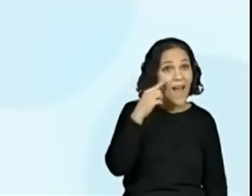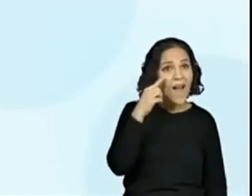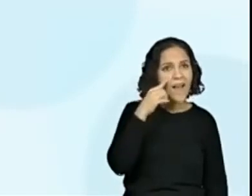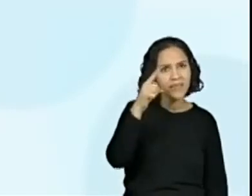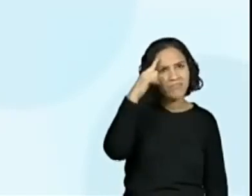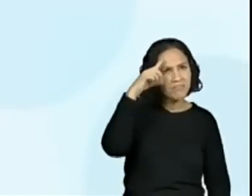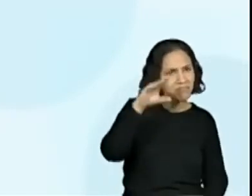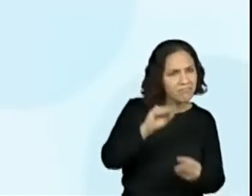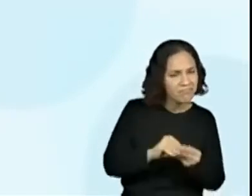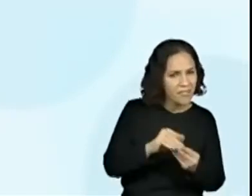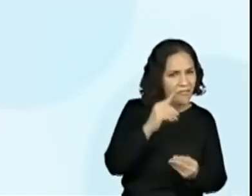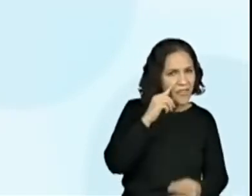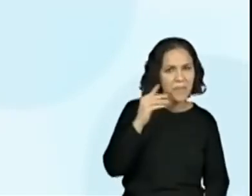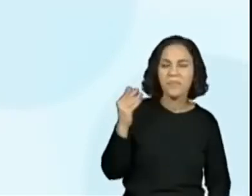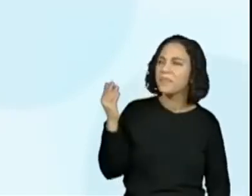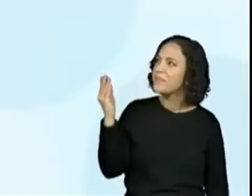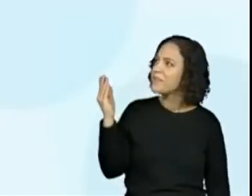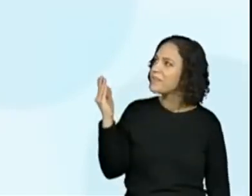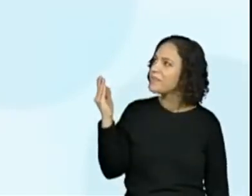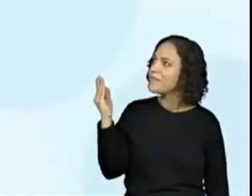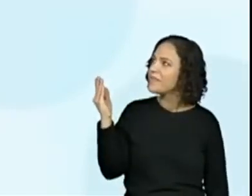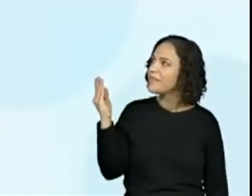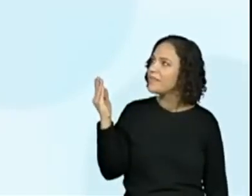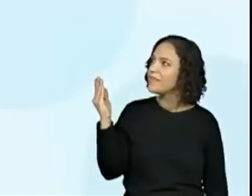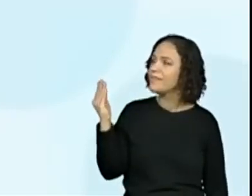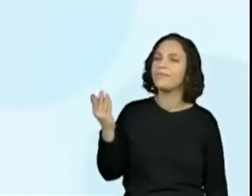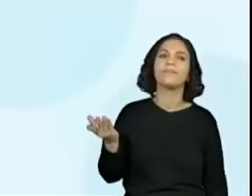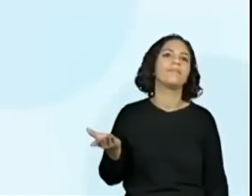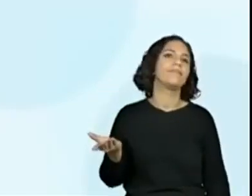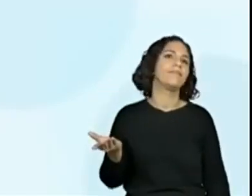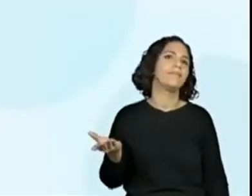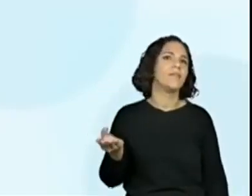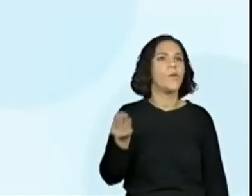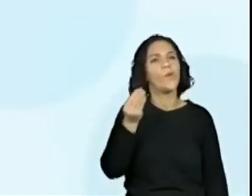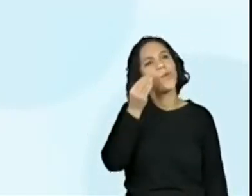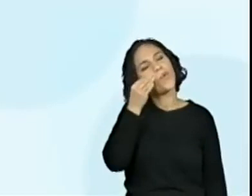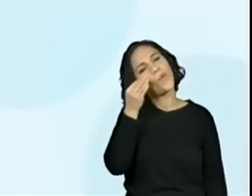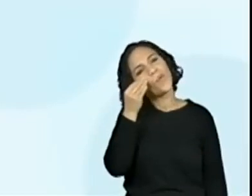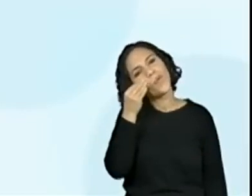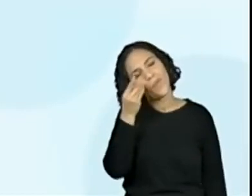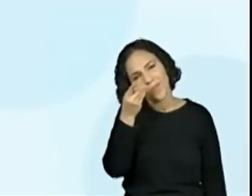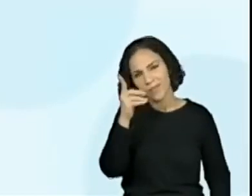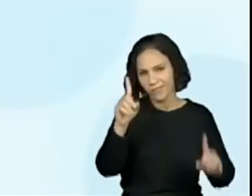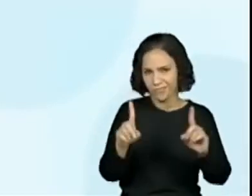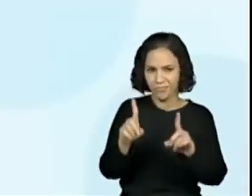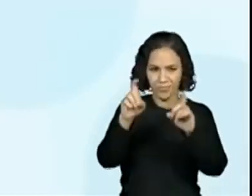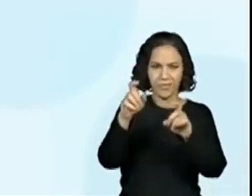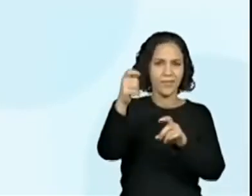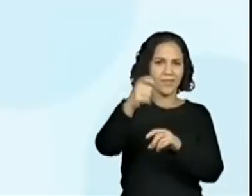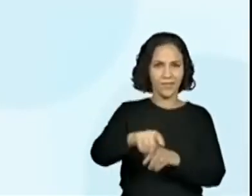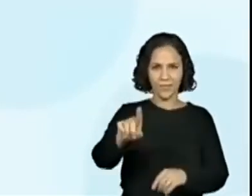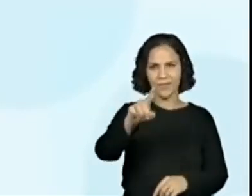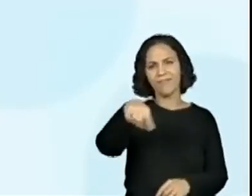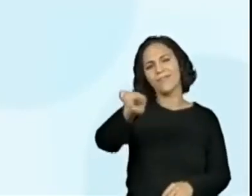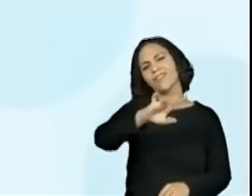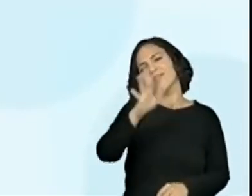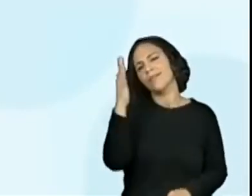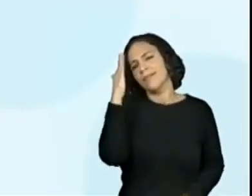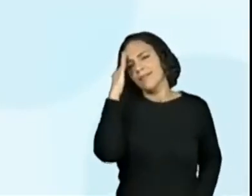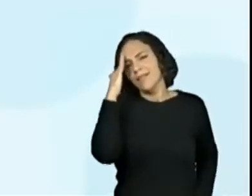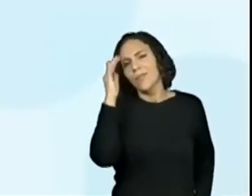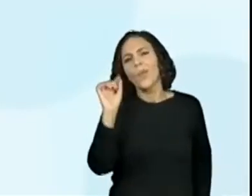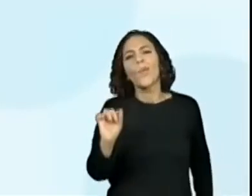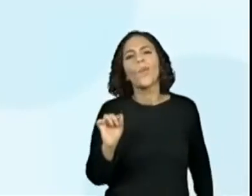veja se ajuda a pensar a respeito. Lógico que os alunos, né? Não precisava nem ter a foto, né, professora? É uma coisa muito atual. Só